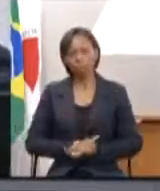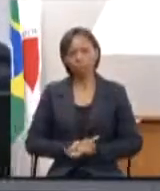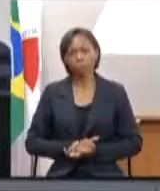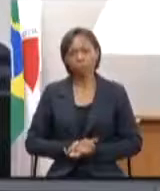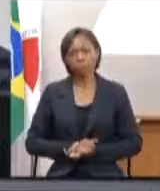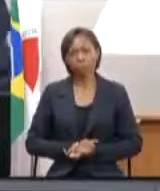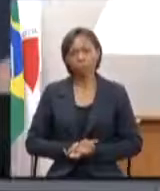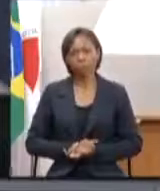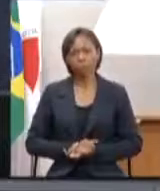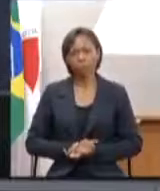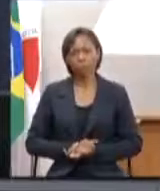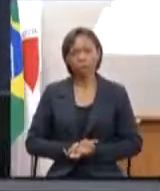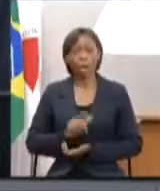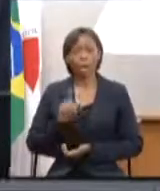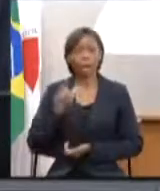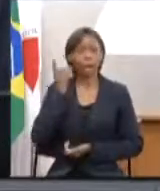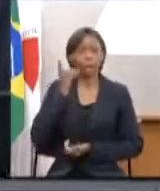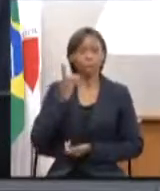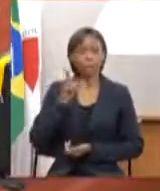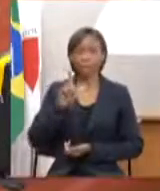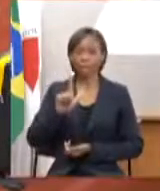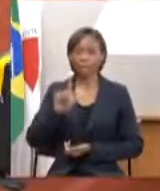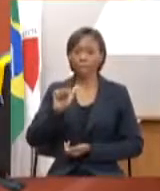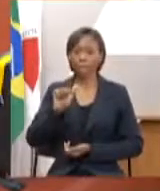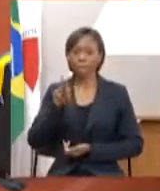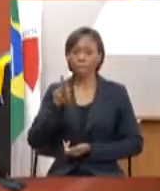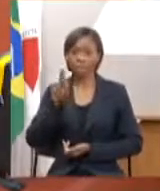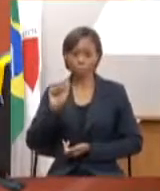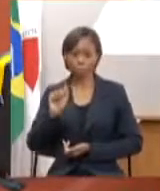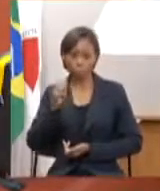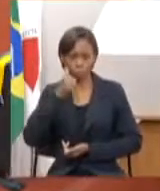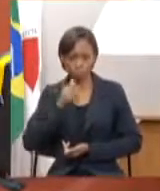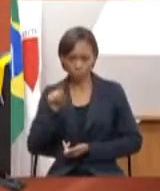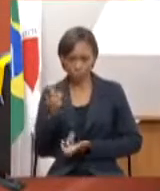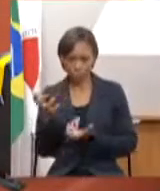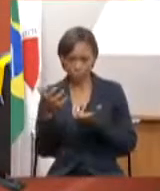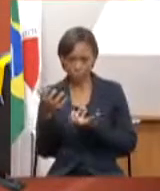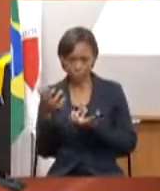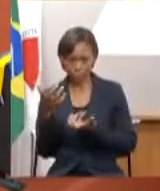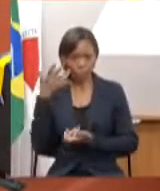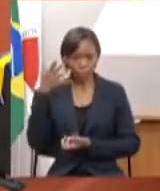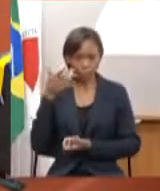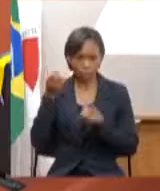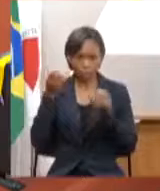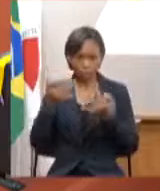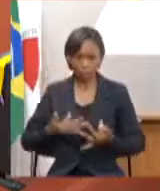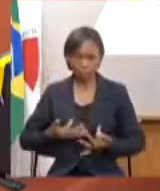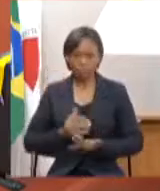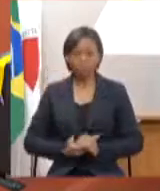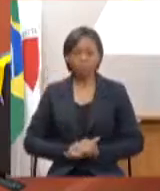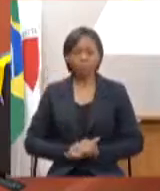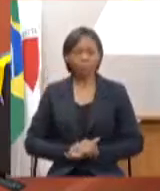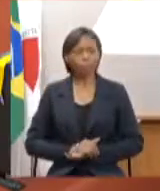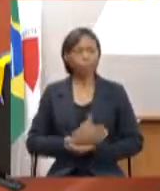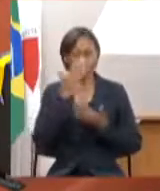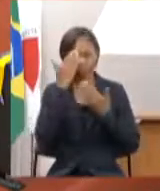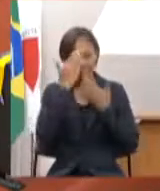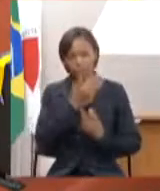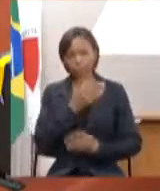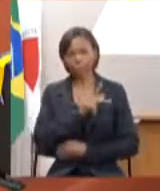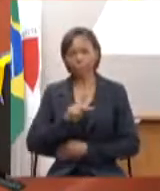a deputada Laura Serrano quer fazer alguma consideração nós já estamos encaminhando para o final obrigada seu presidente